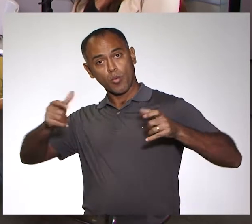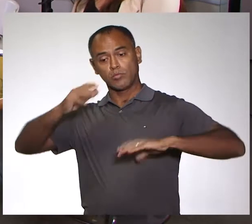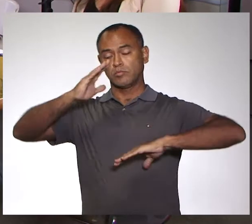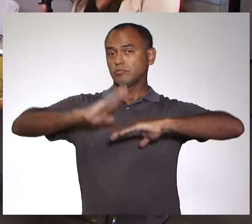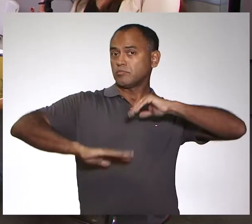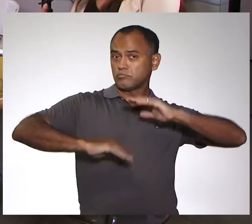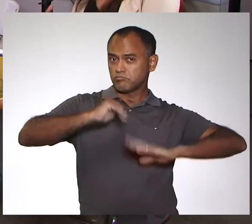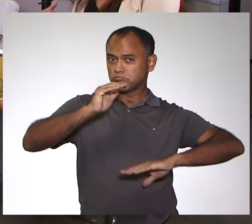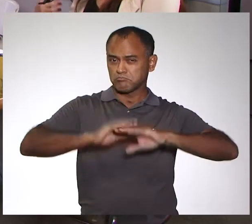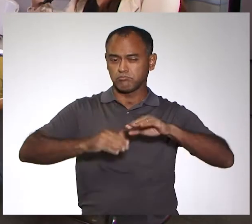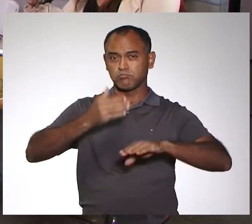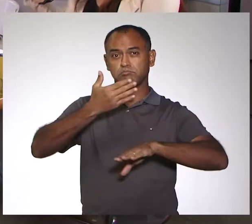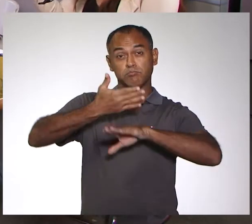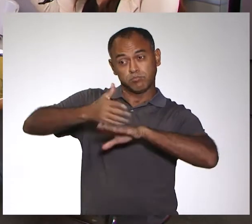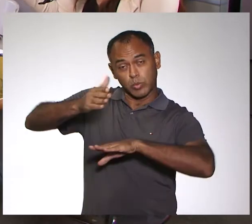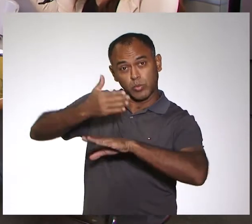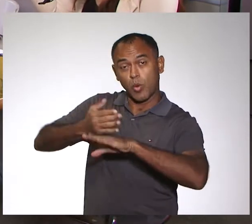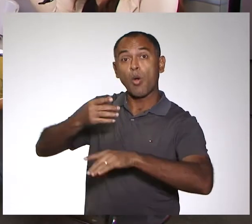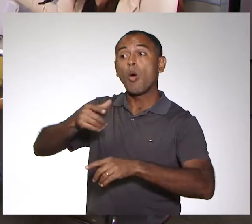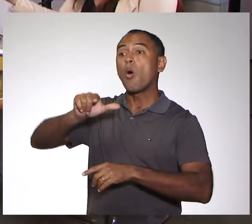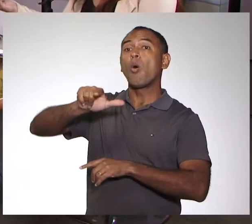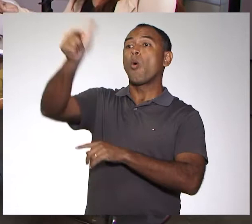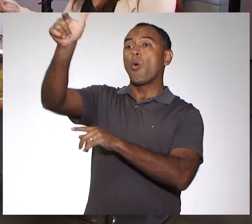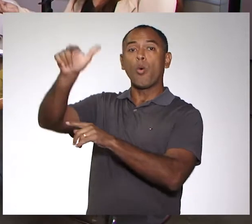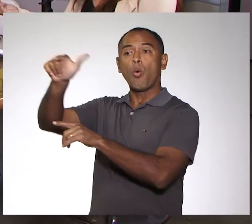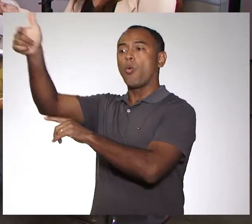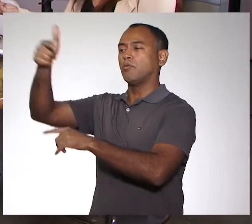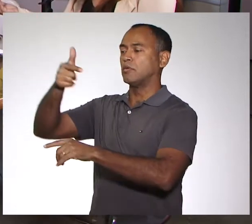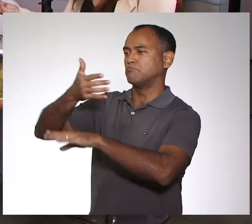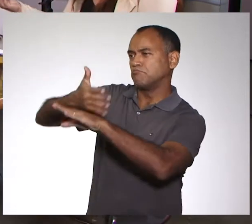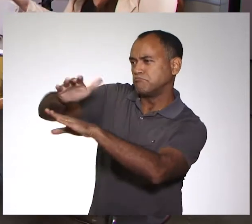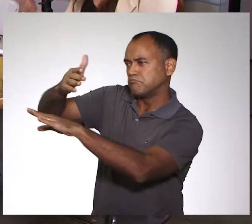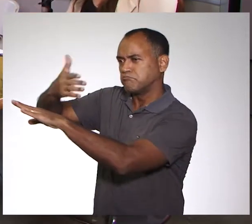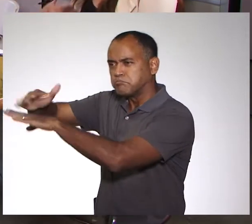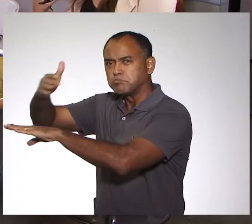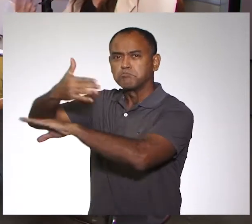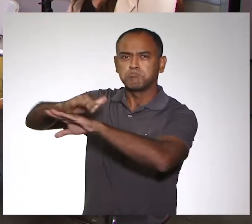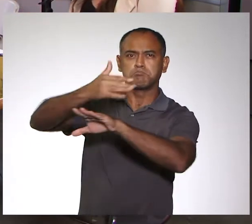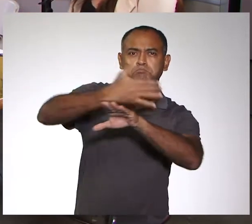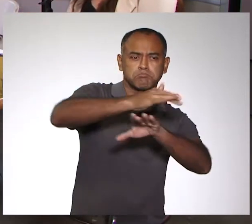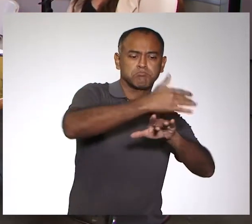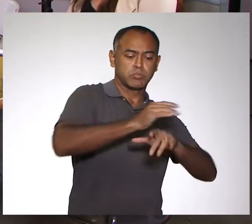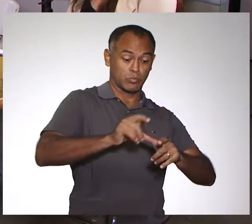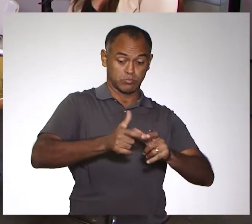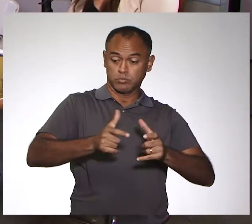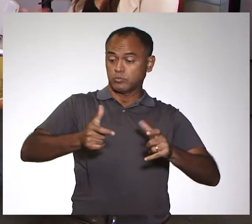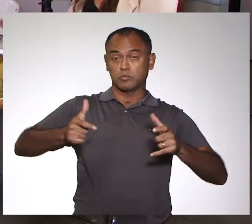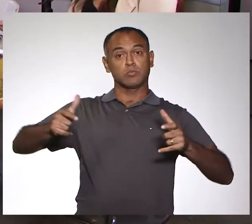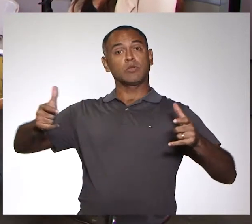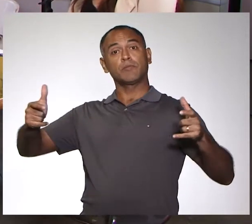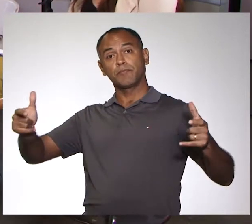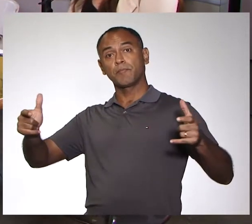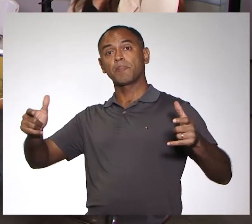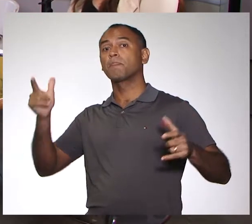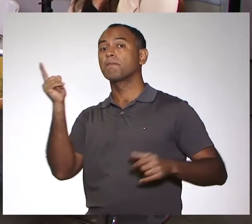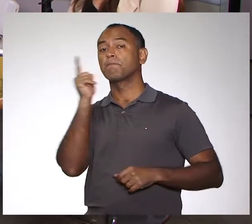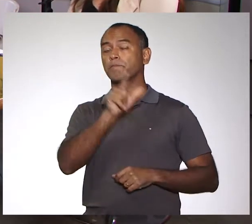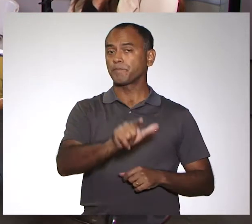profissionais que podem qualificar outros profissionais. Que vai atender uma demanda, inclusive,